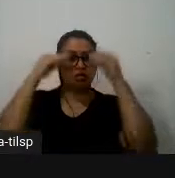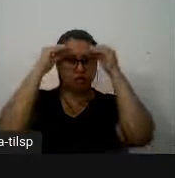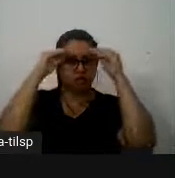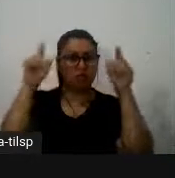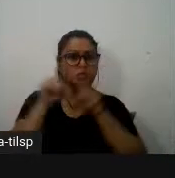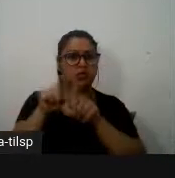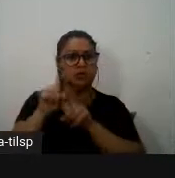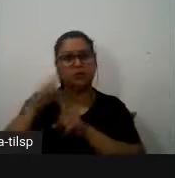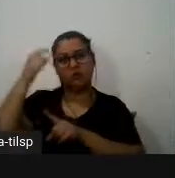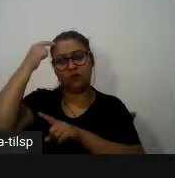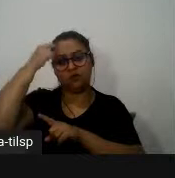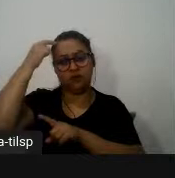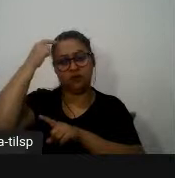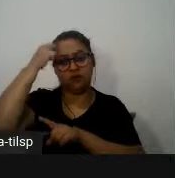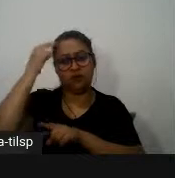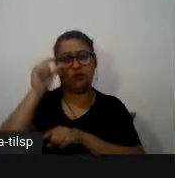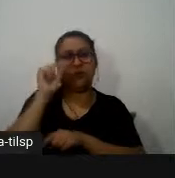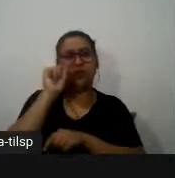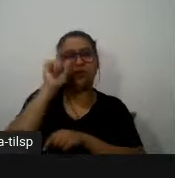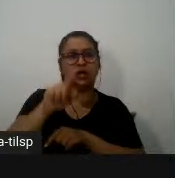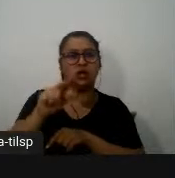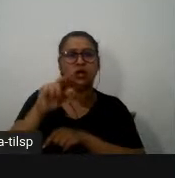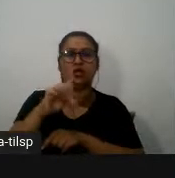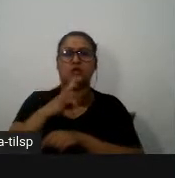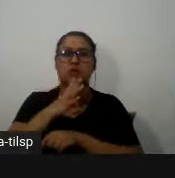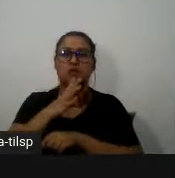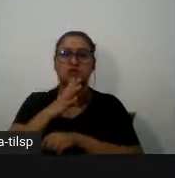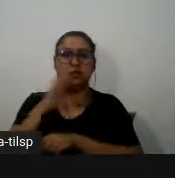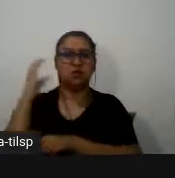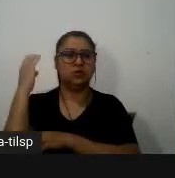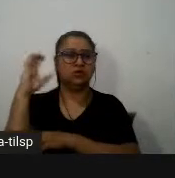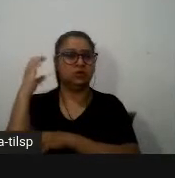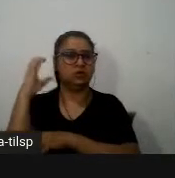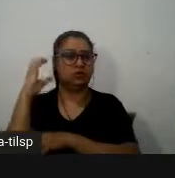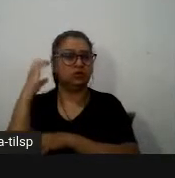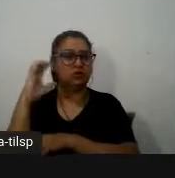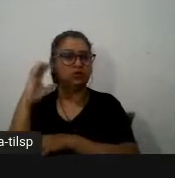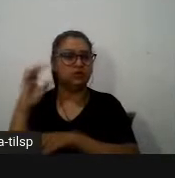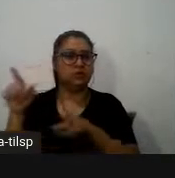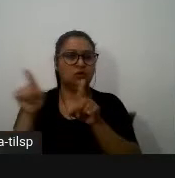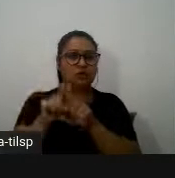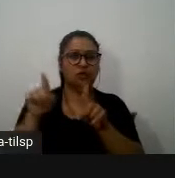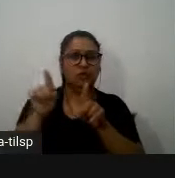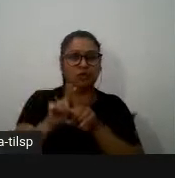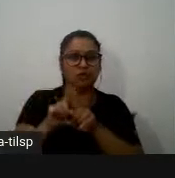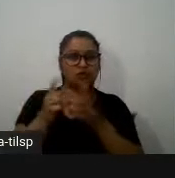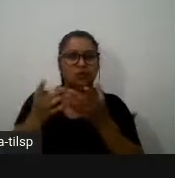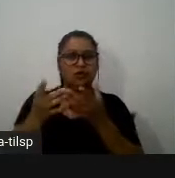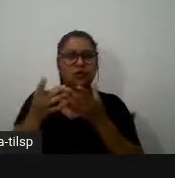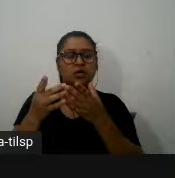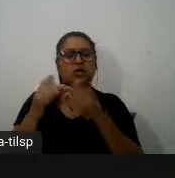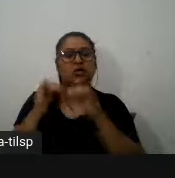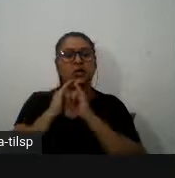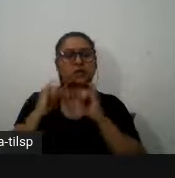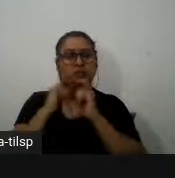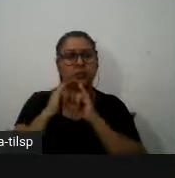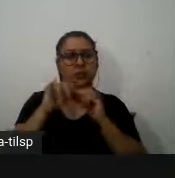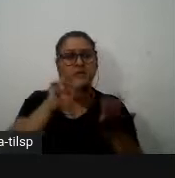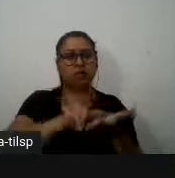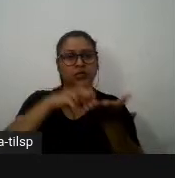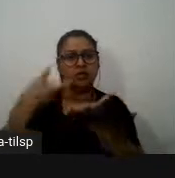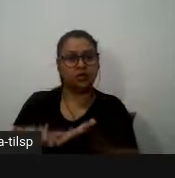que é conhecimento científico do modo como é que conhecimento científico é mediatizado é transposto